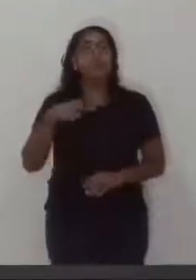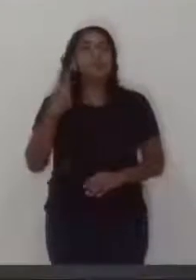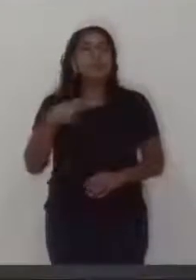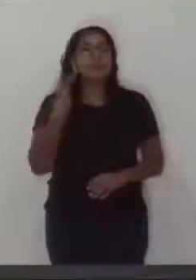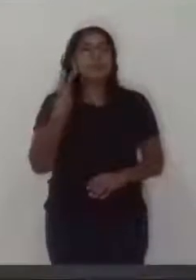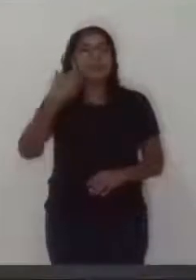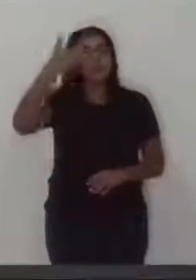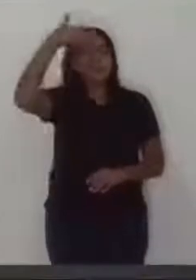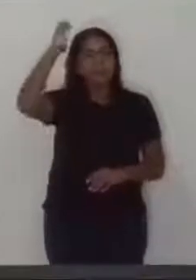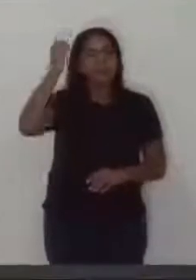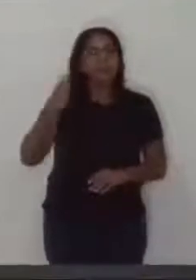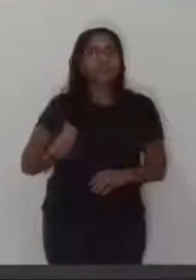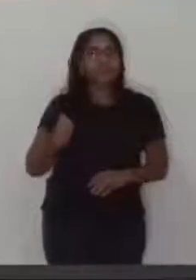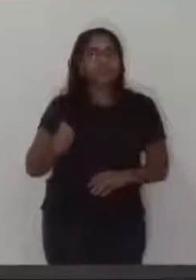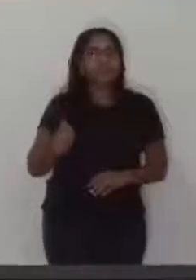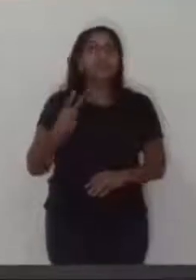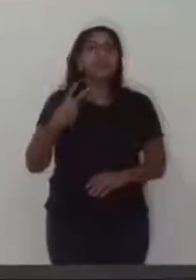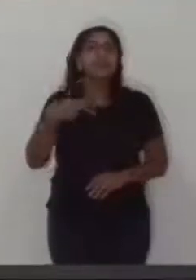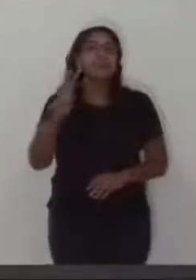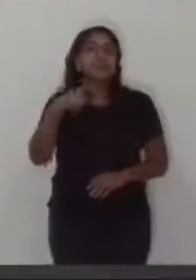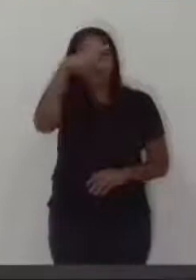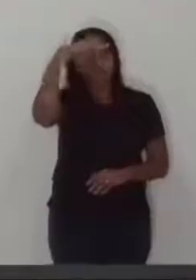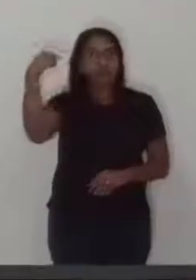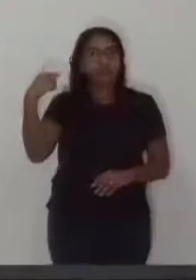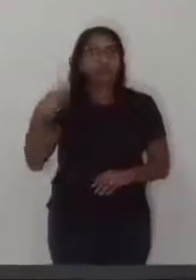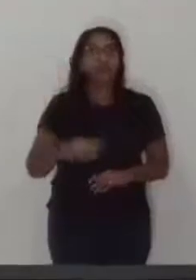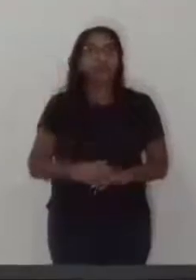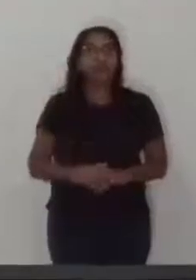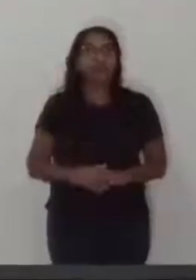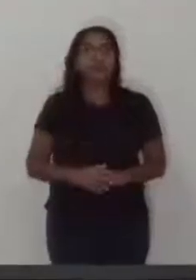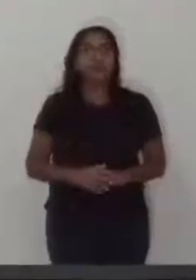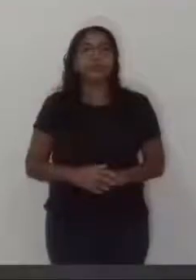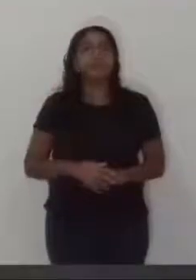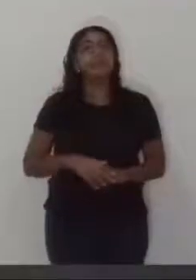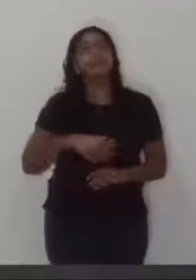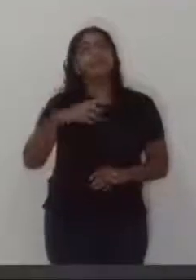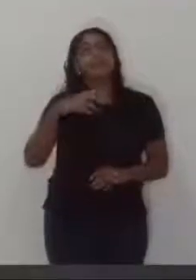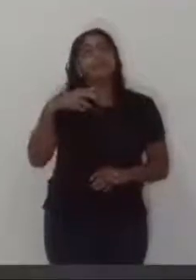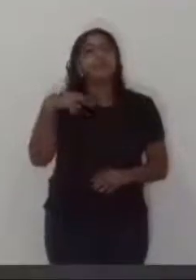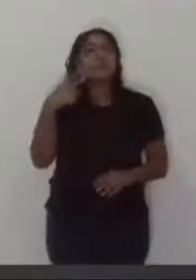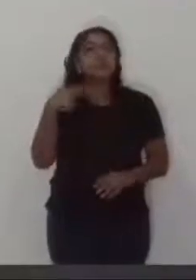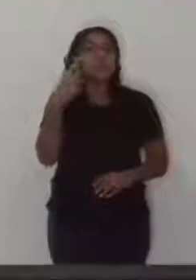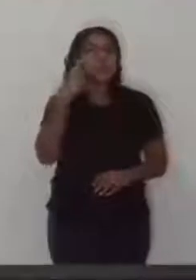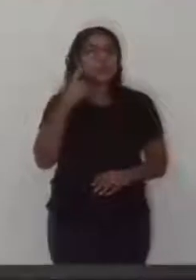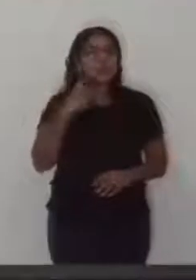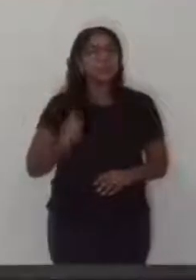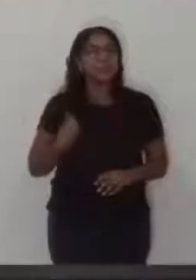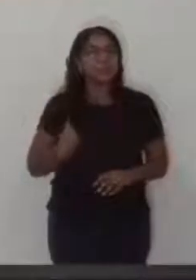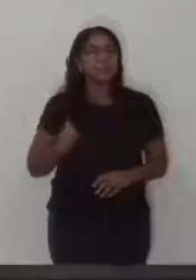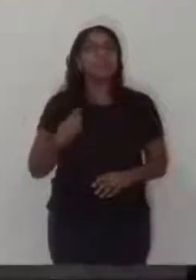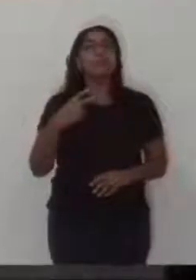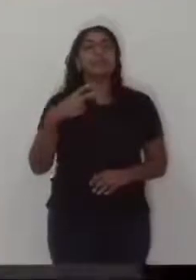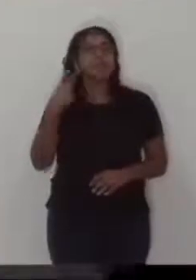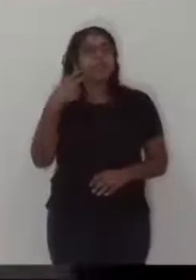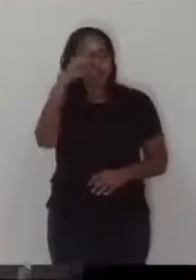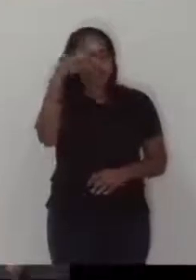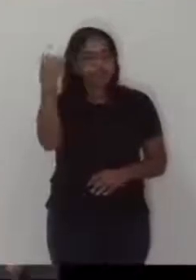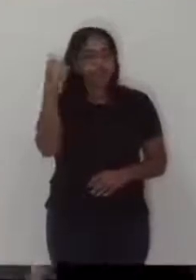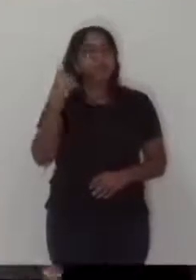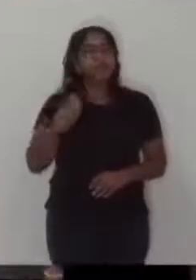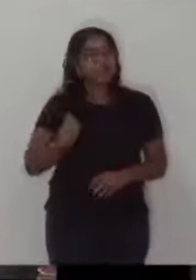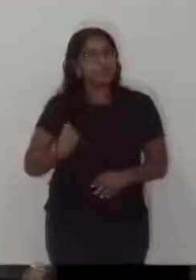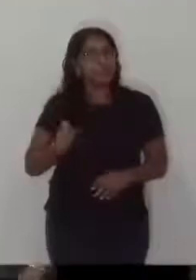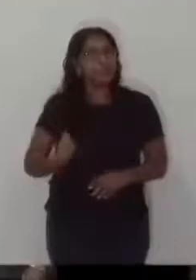Carlos Florentino. Presente. Vereadora Edson PC. Vereadora Edu Gelme. Presente. Vereadora Flávia Bittar. Presente.